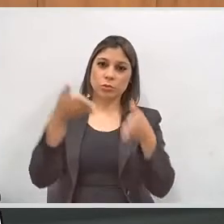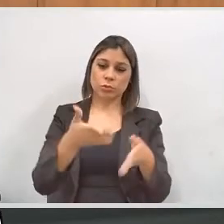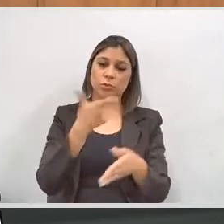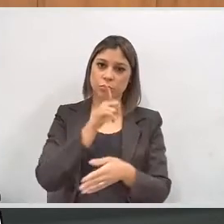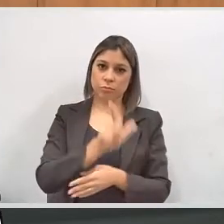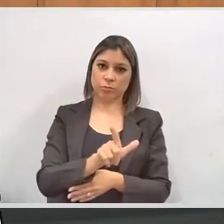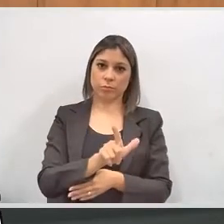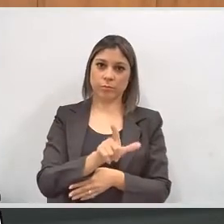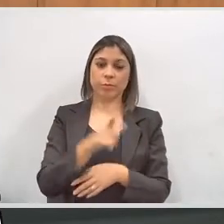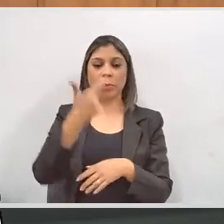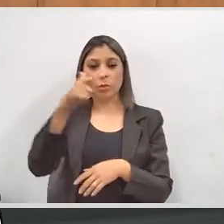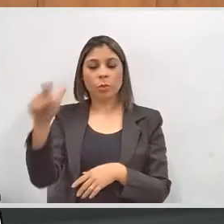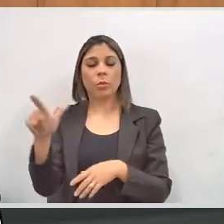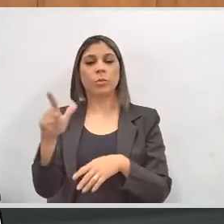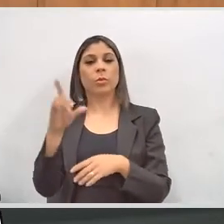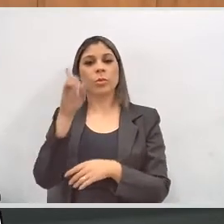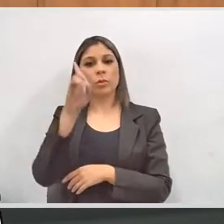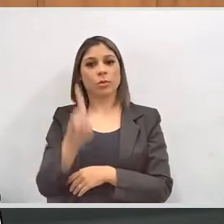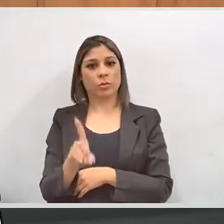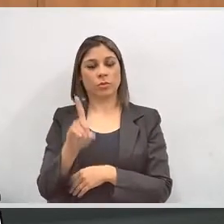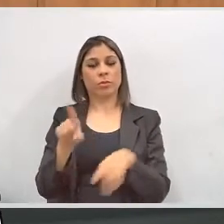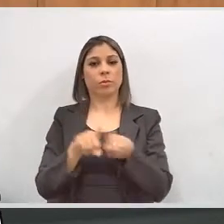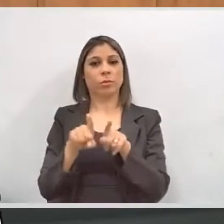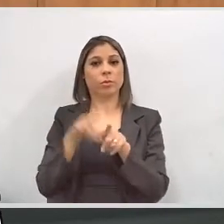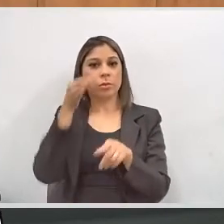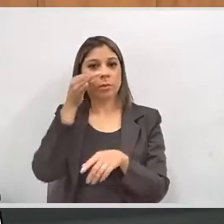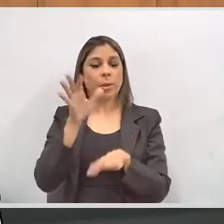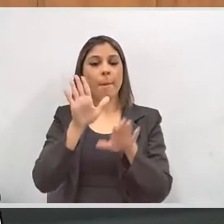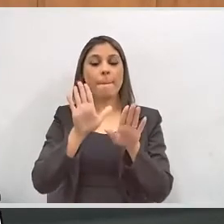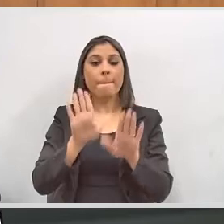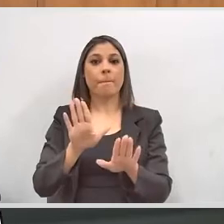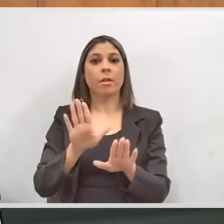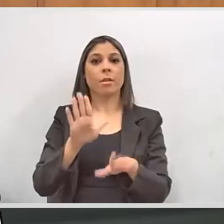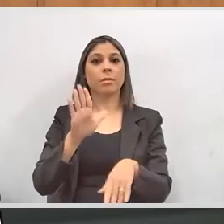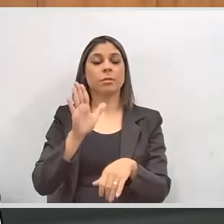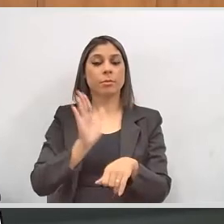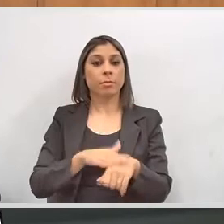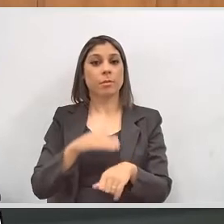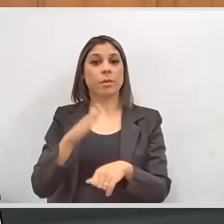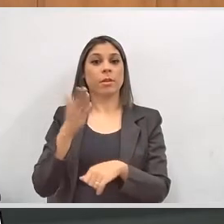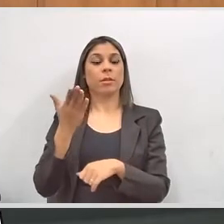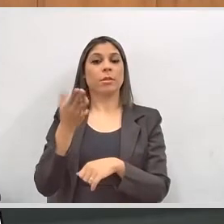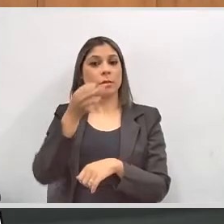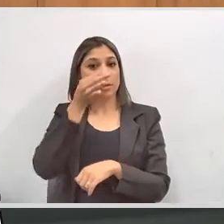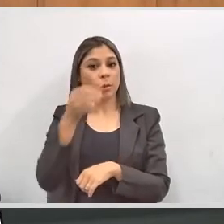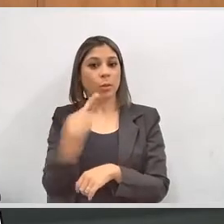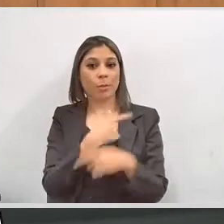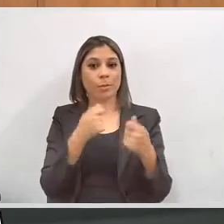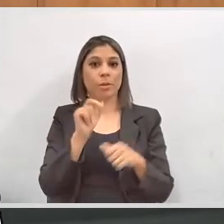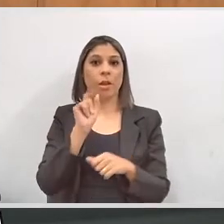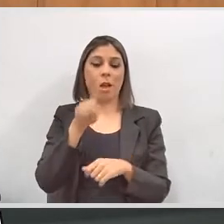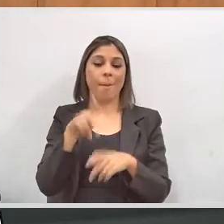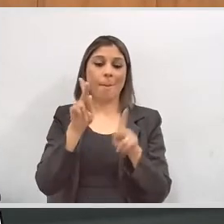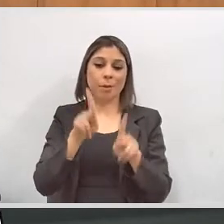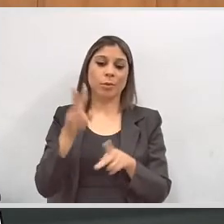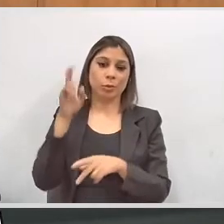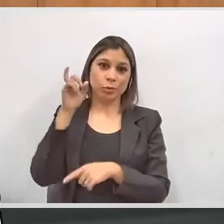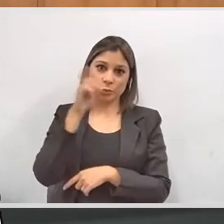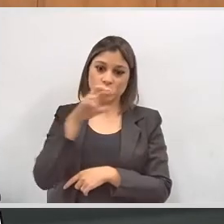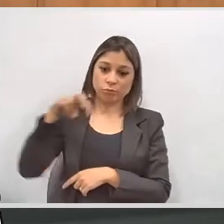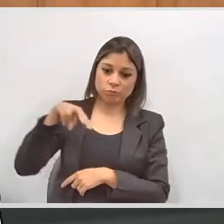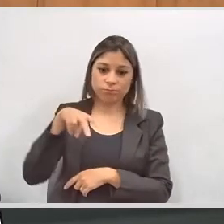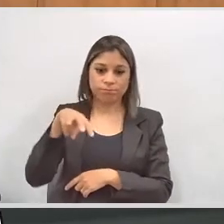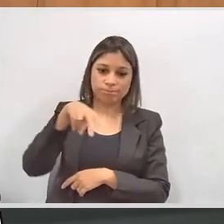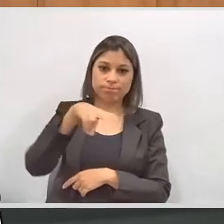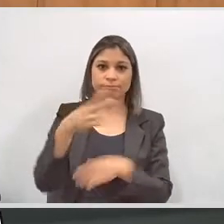As outras deficiências também são objeto das atenções, mas o que sempre nos chama maior, mais atenção, é o que tem